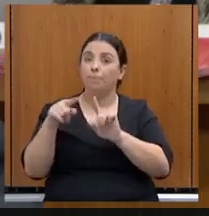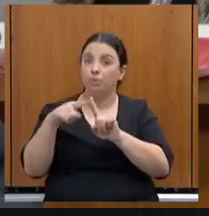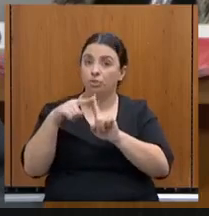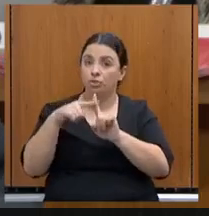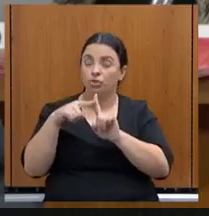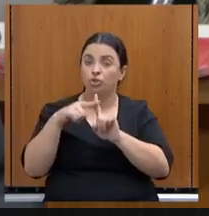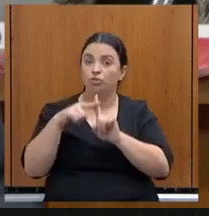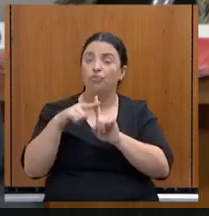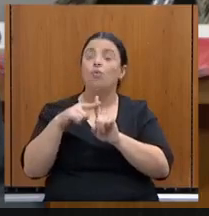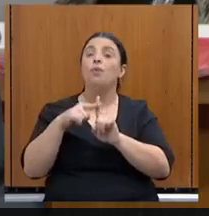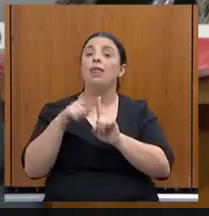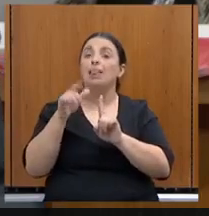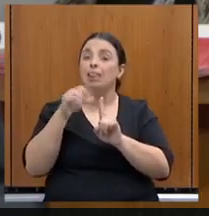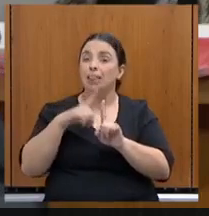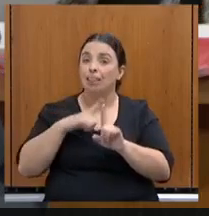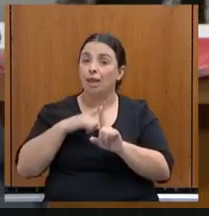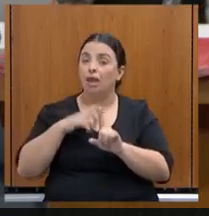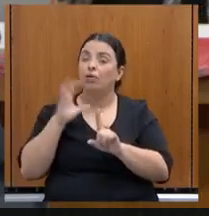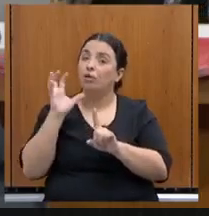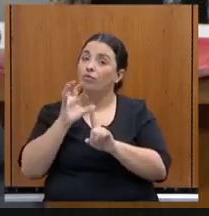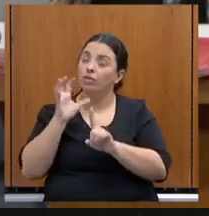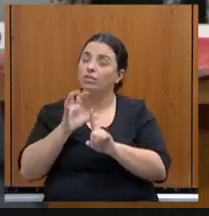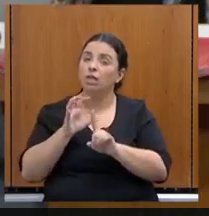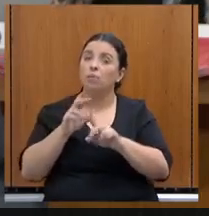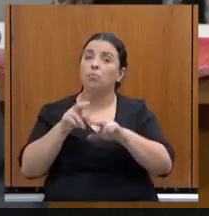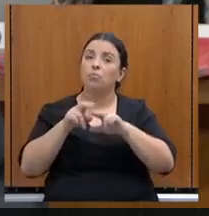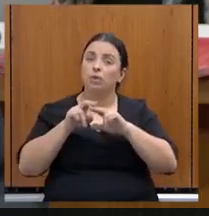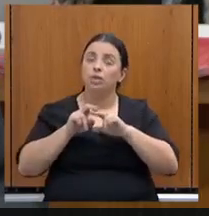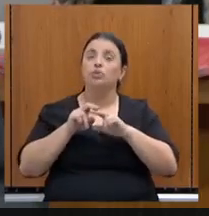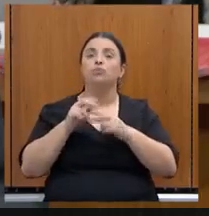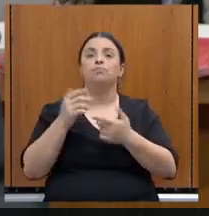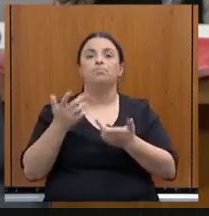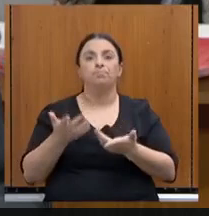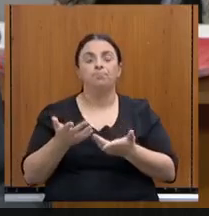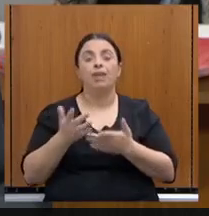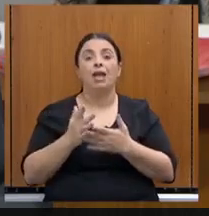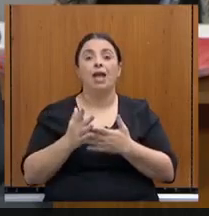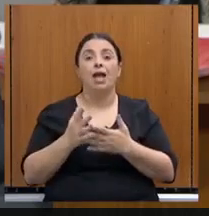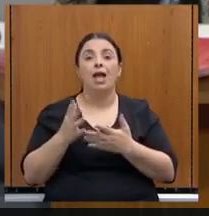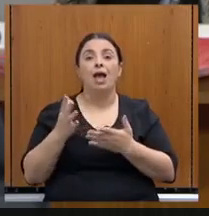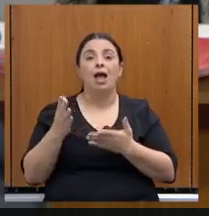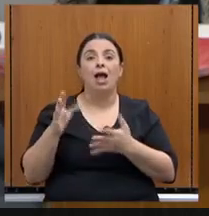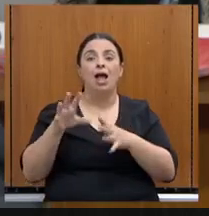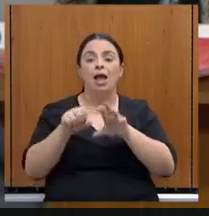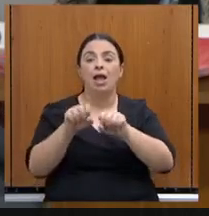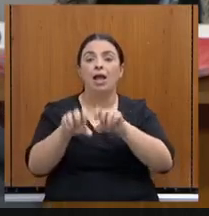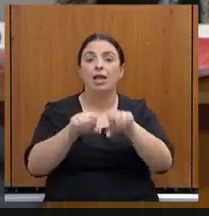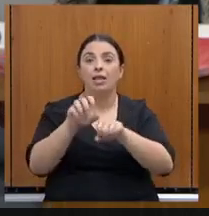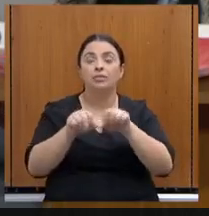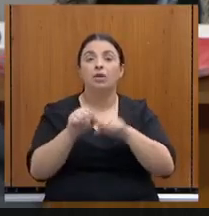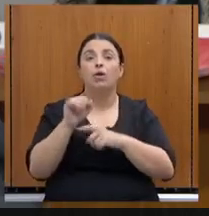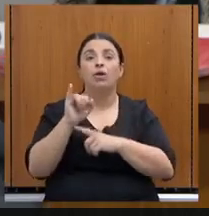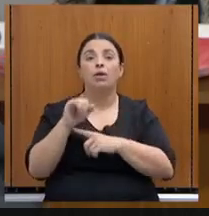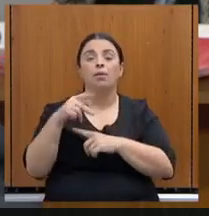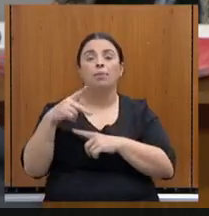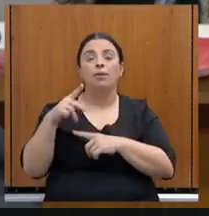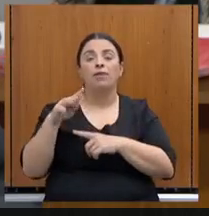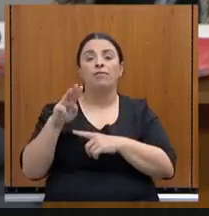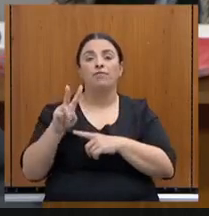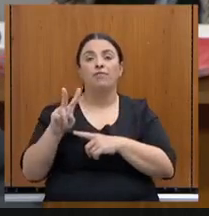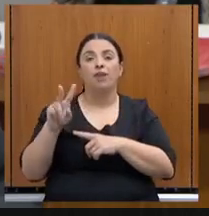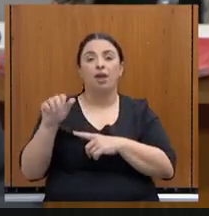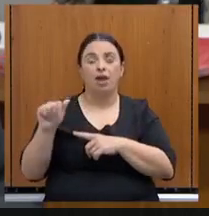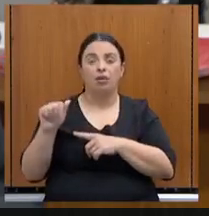ainda está influenciado, primeiro, pela arrecadação do IPVA. O primeiro quadrimestre, ele é um